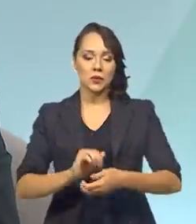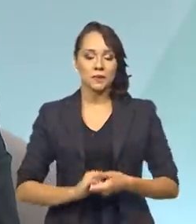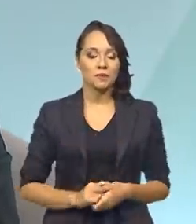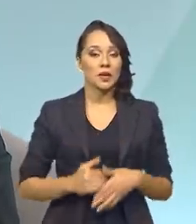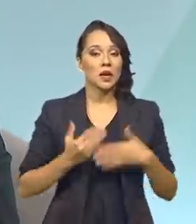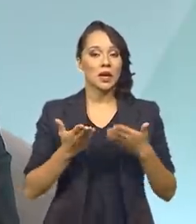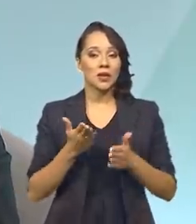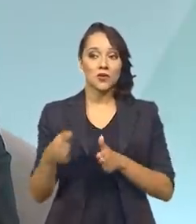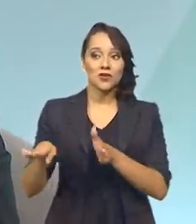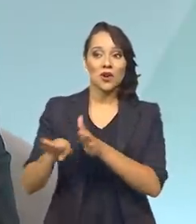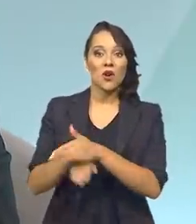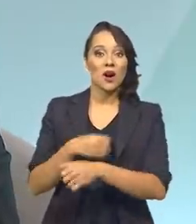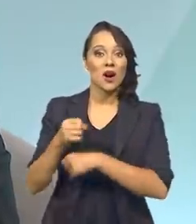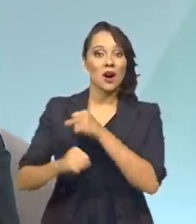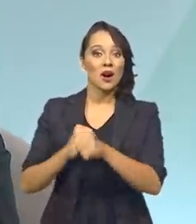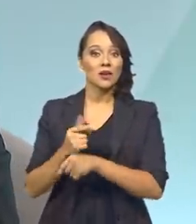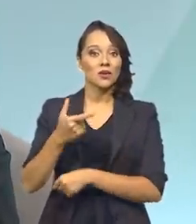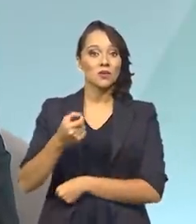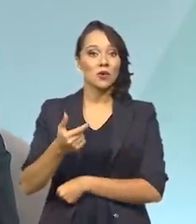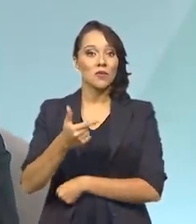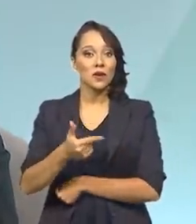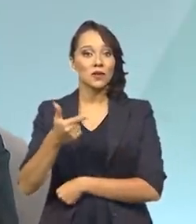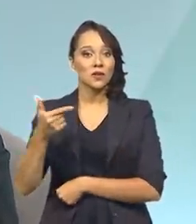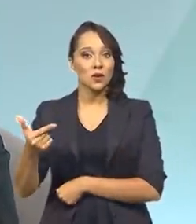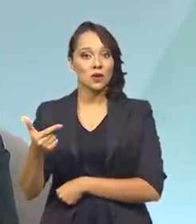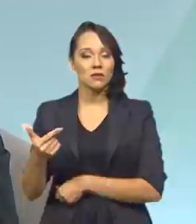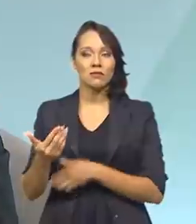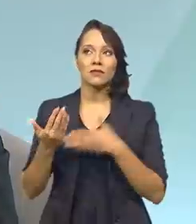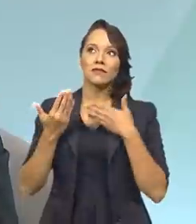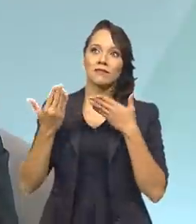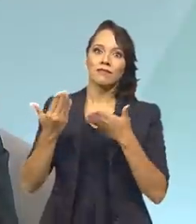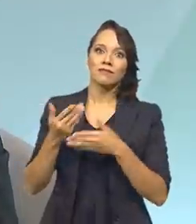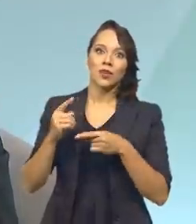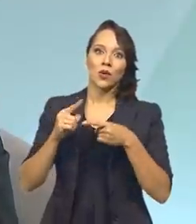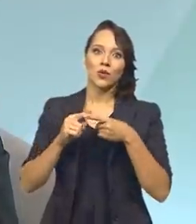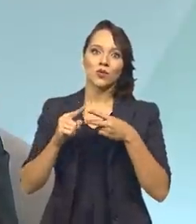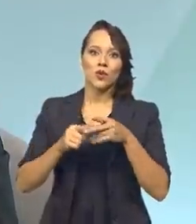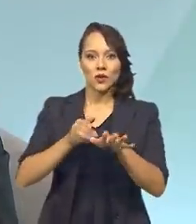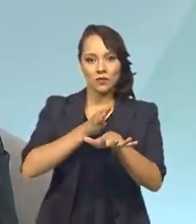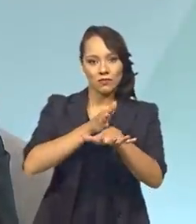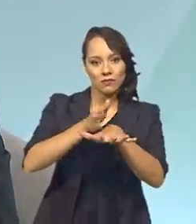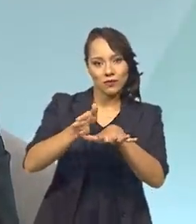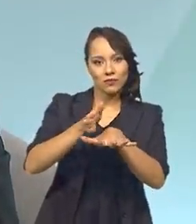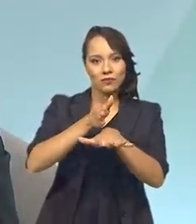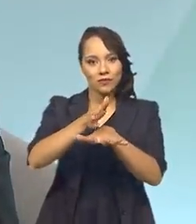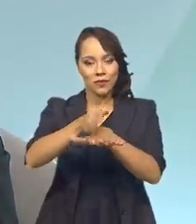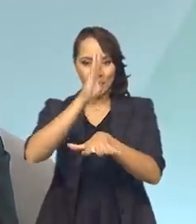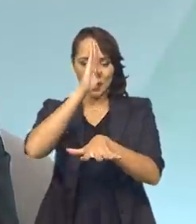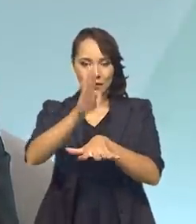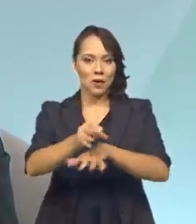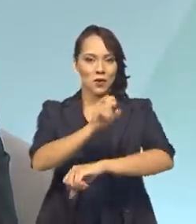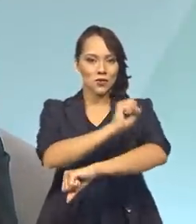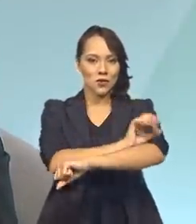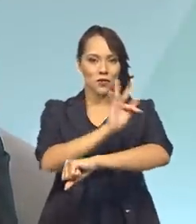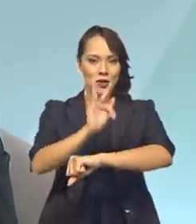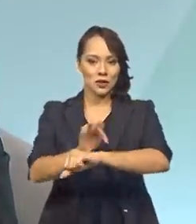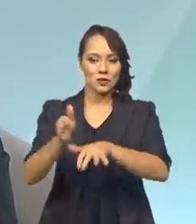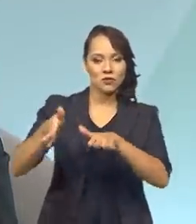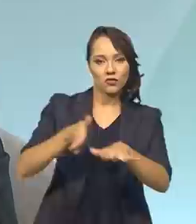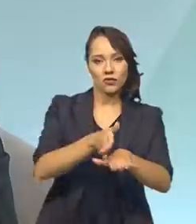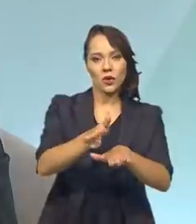nós chegamos a 2022, finalmente, com os dois eixos principais da transposição, o eixo